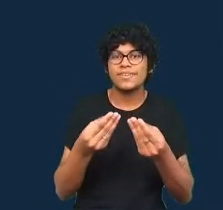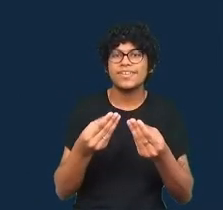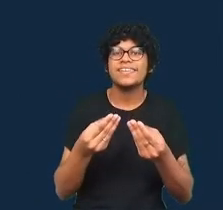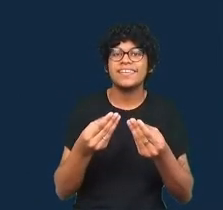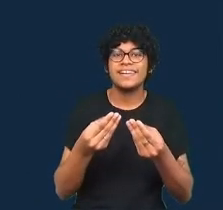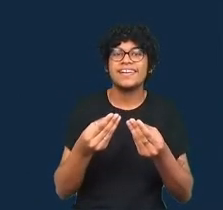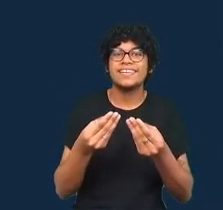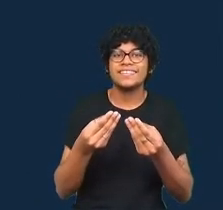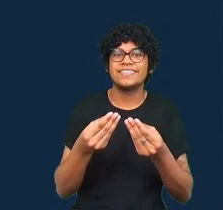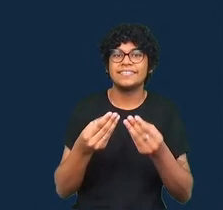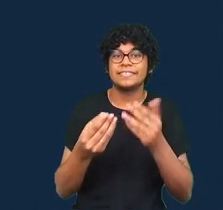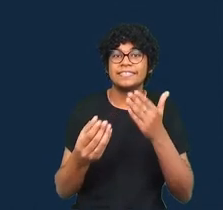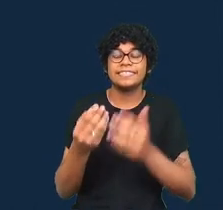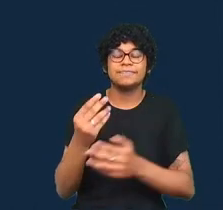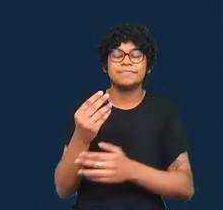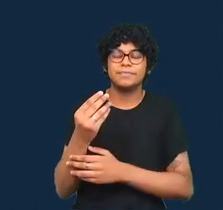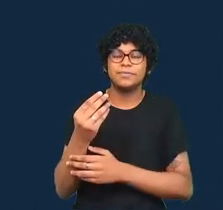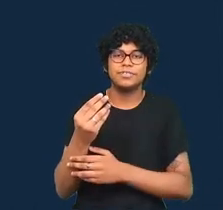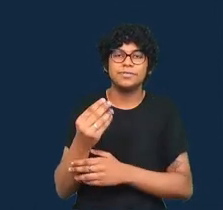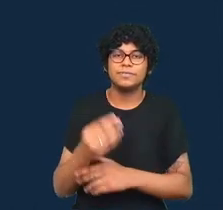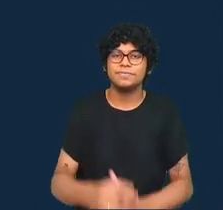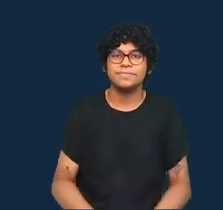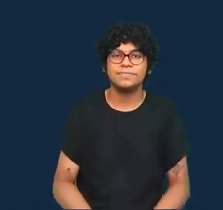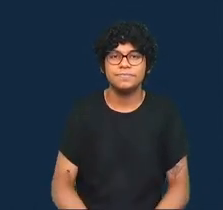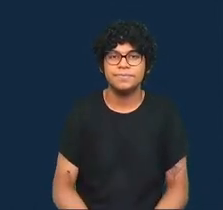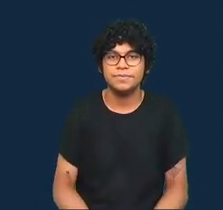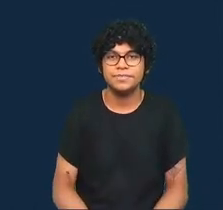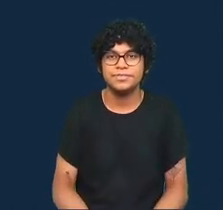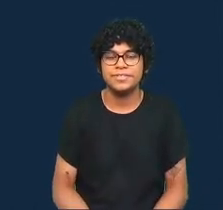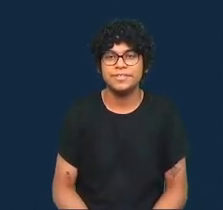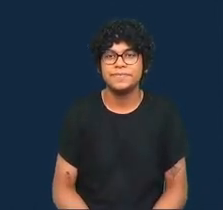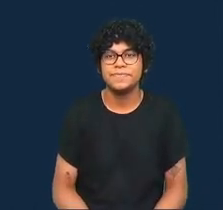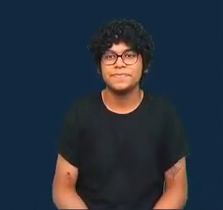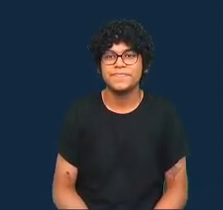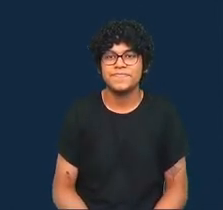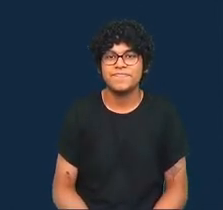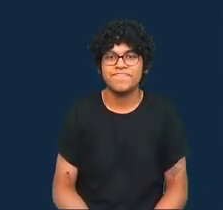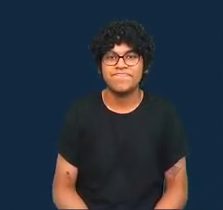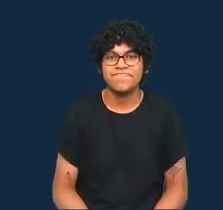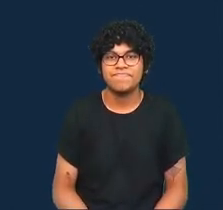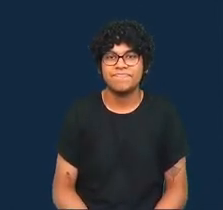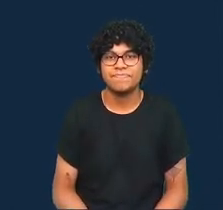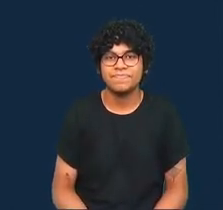ser explorados no contexto do jornalismo de dados Então,